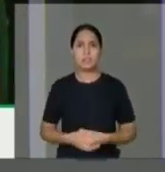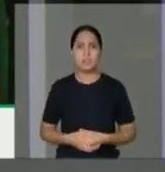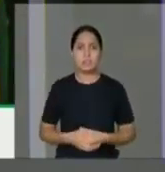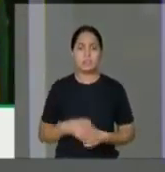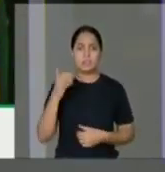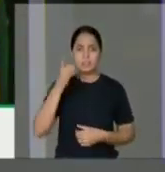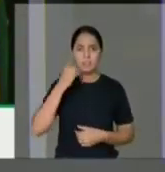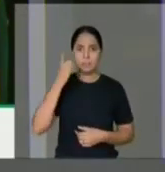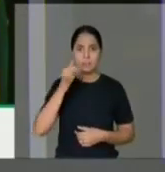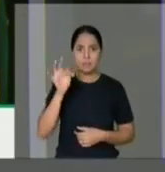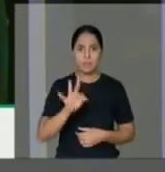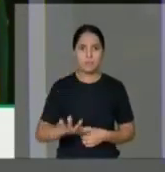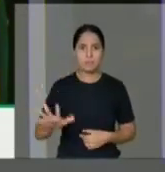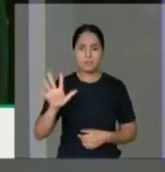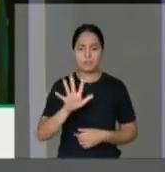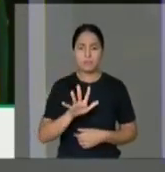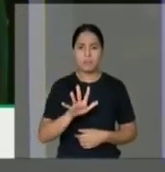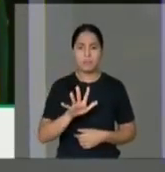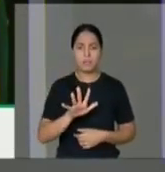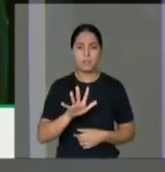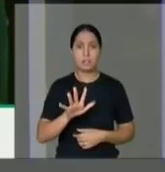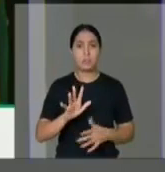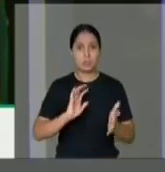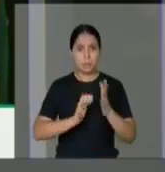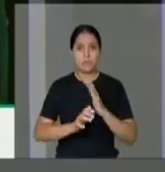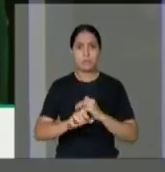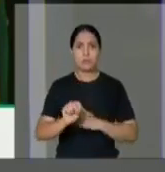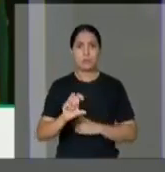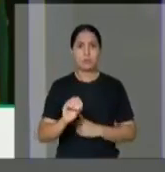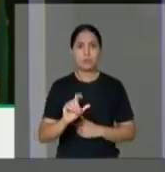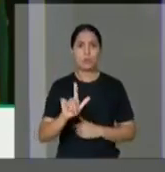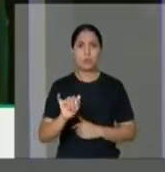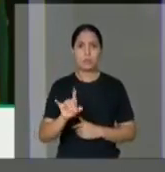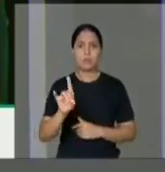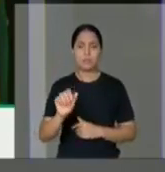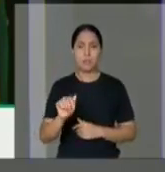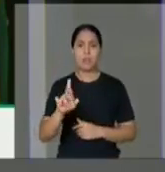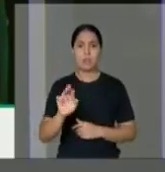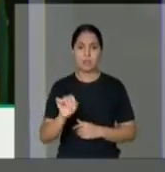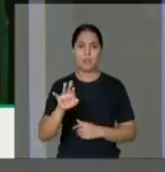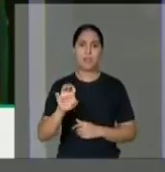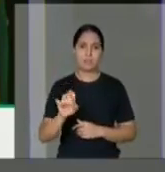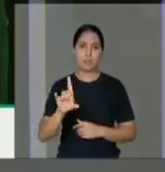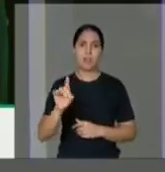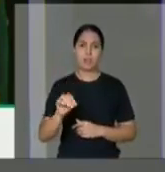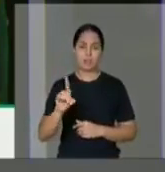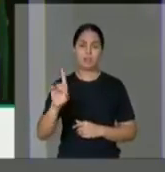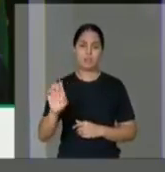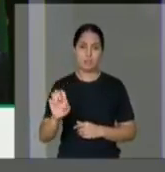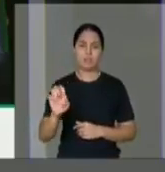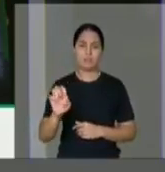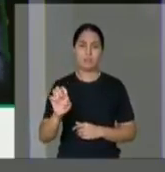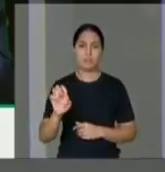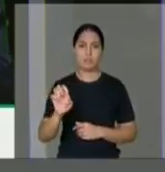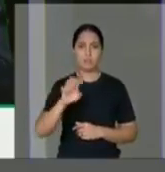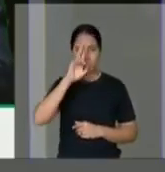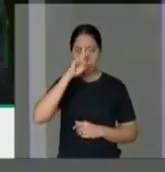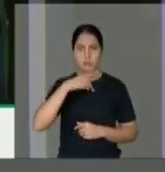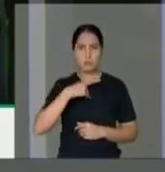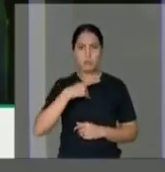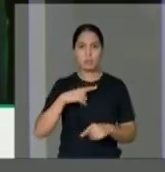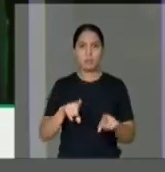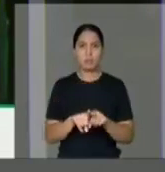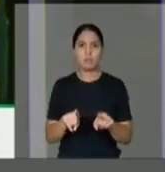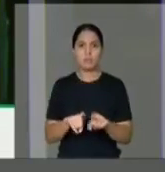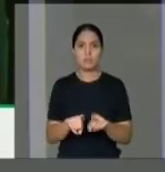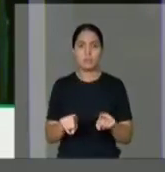Solidariedade, o meu partido, eu quero deixar claro a minha solidariedade. Está aqui também inserido nesse projeto um